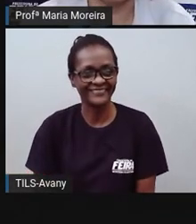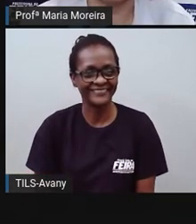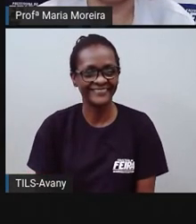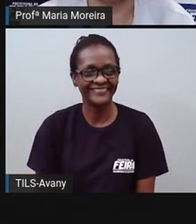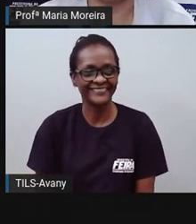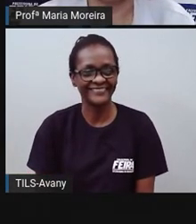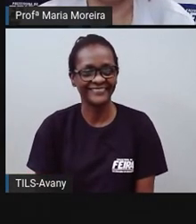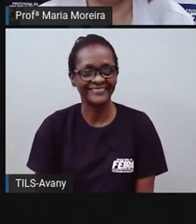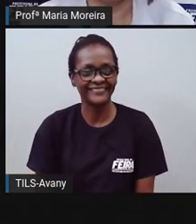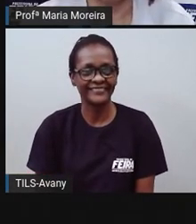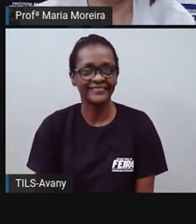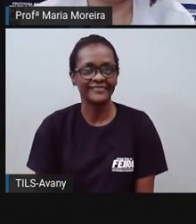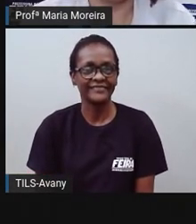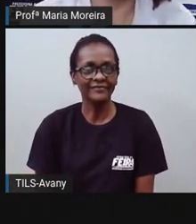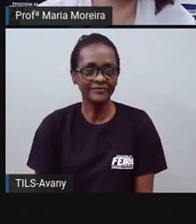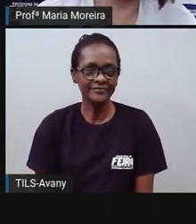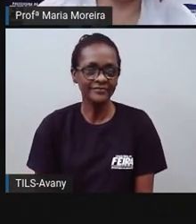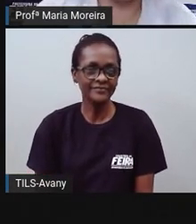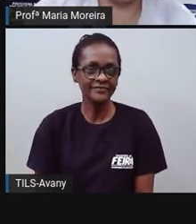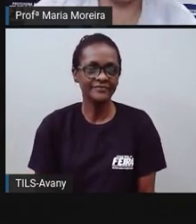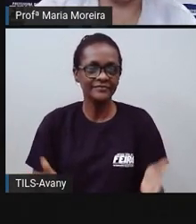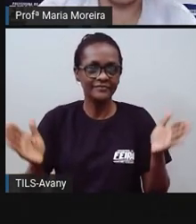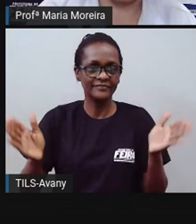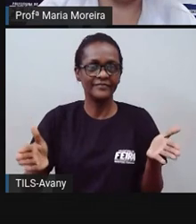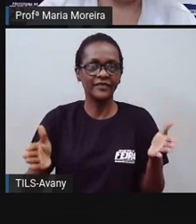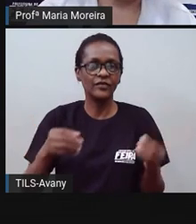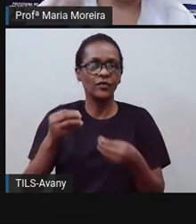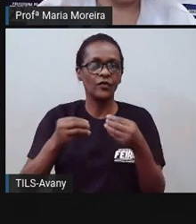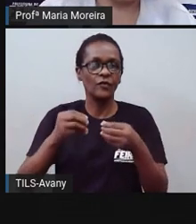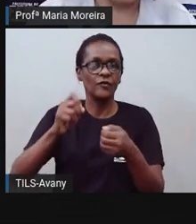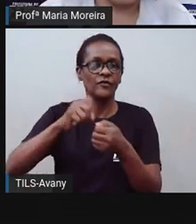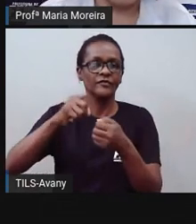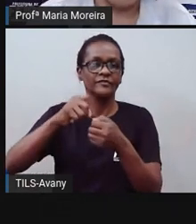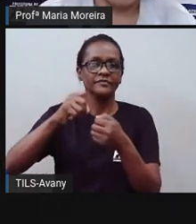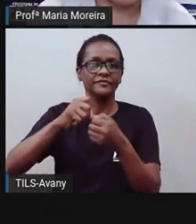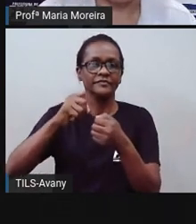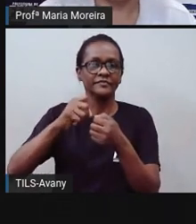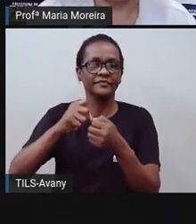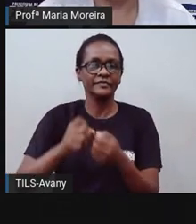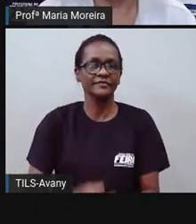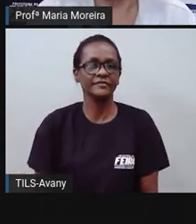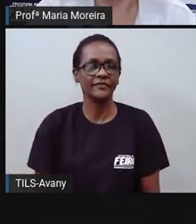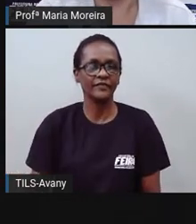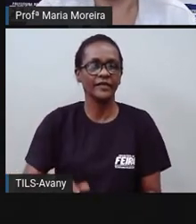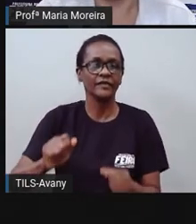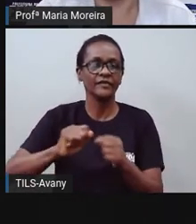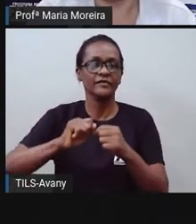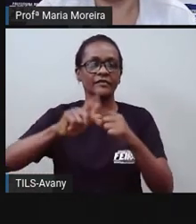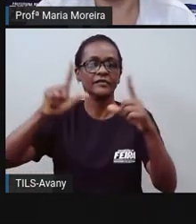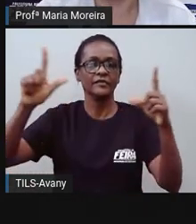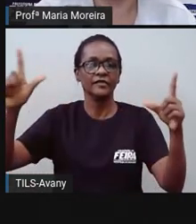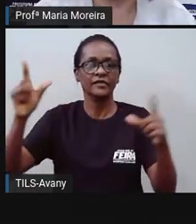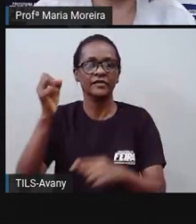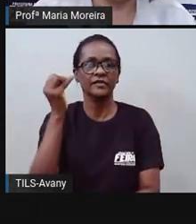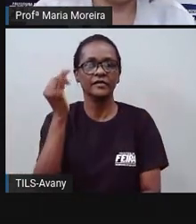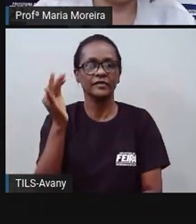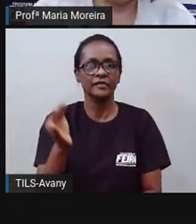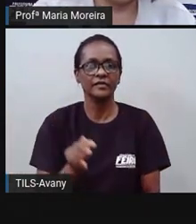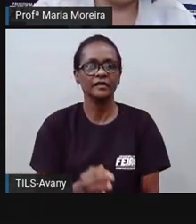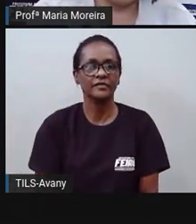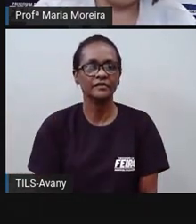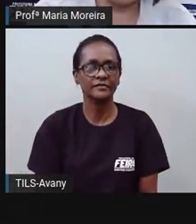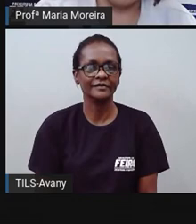Então, vamos seguir. Bom, mãos na massa. A Pró vai passar um vídeo pra vocês, né, da história